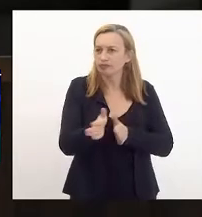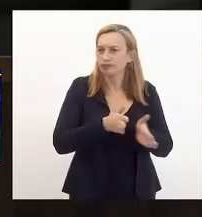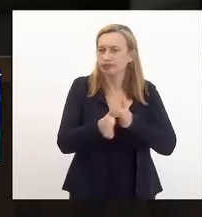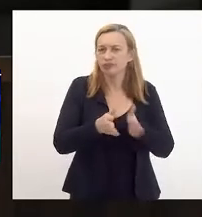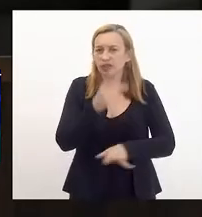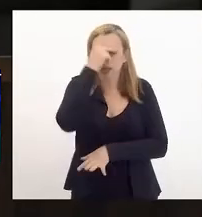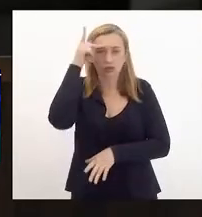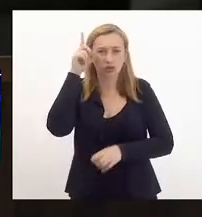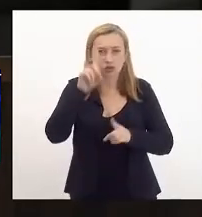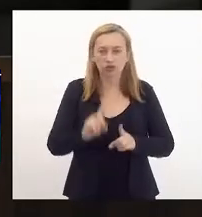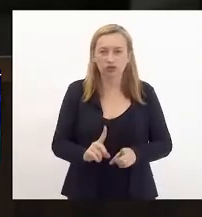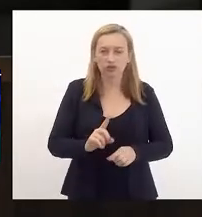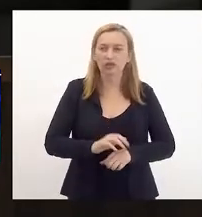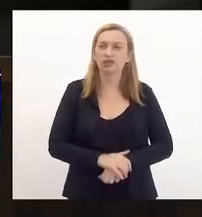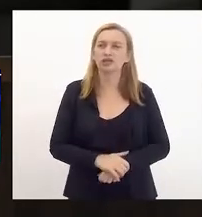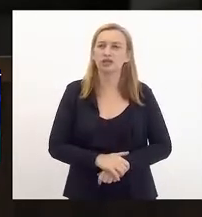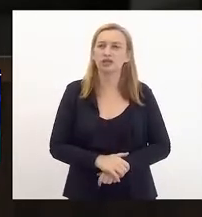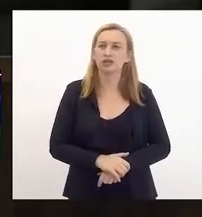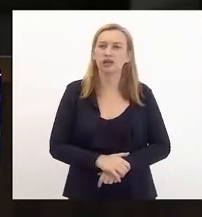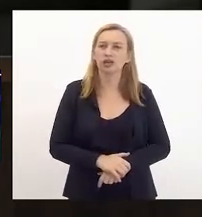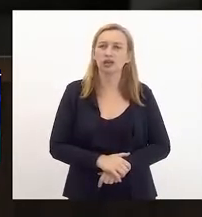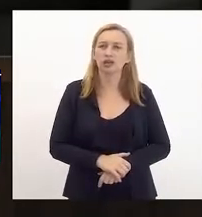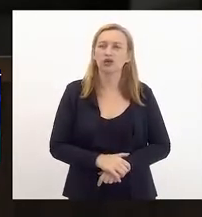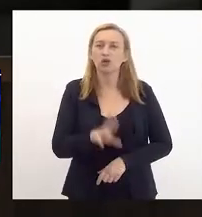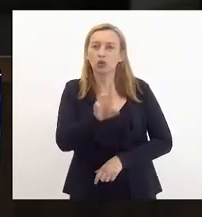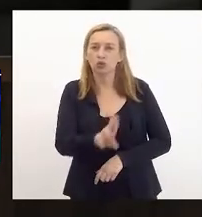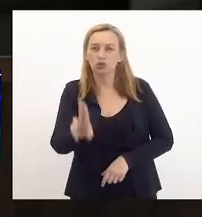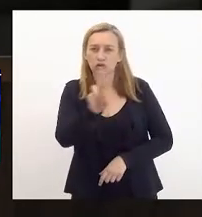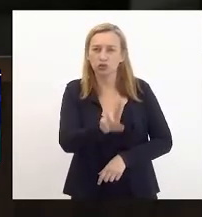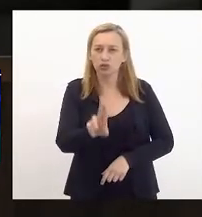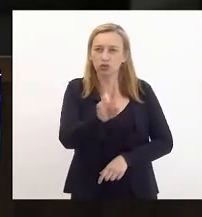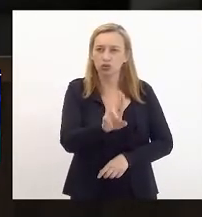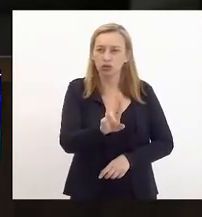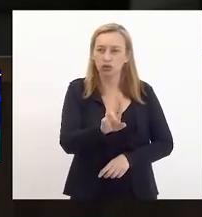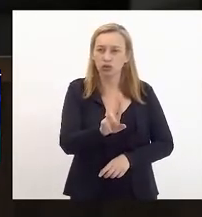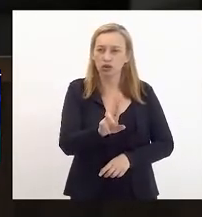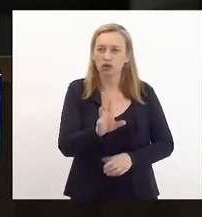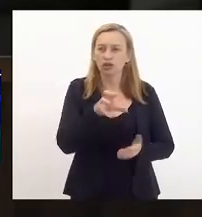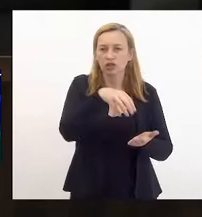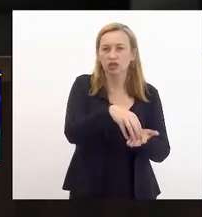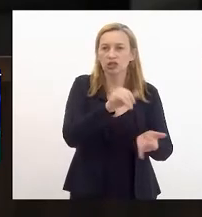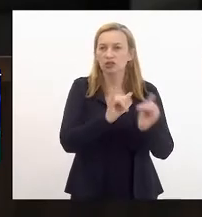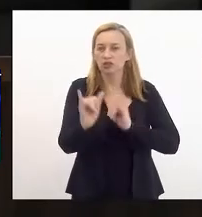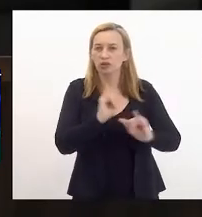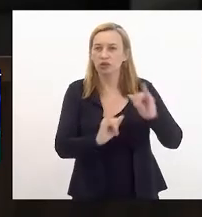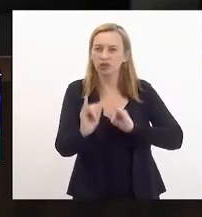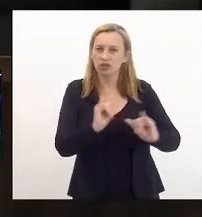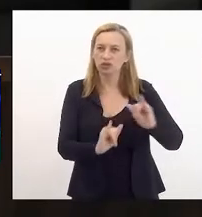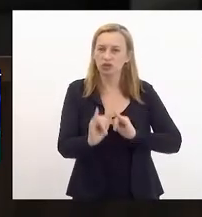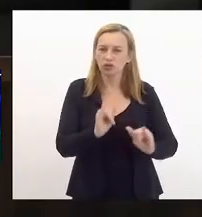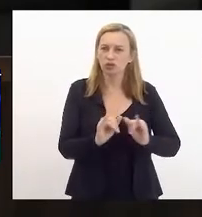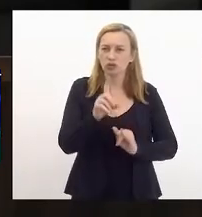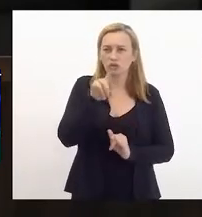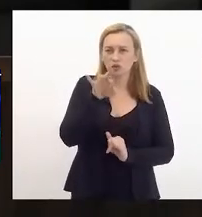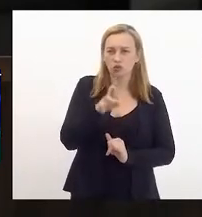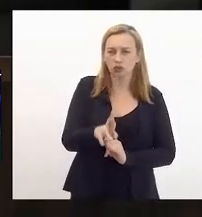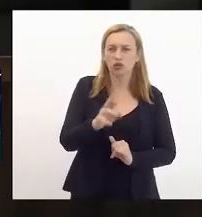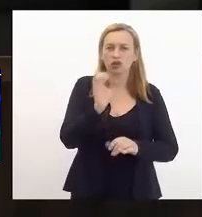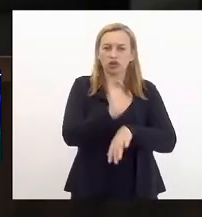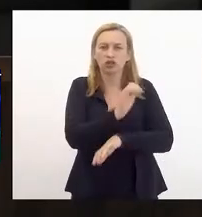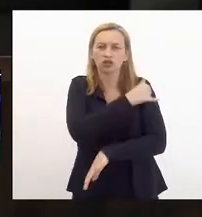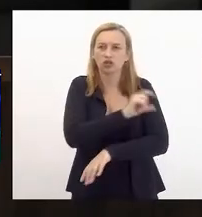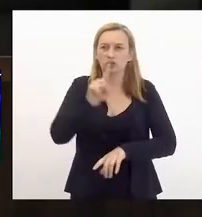às pessoas com deficiências, deficiência usuários dos serviços dos centros de formação de condutores do Estado do Rio de Janeiro e das outras